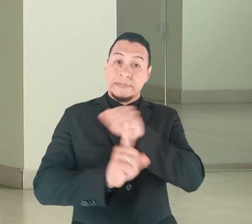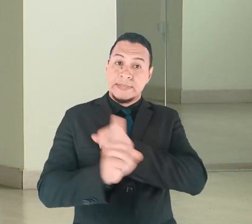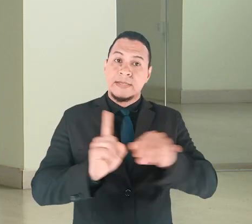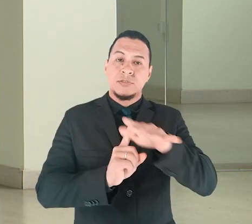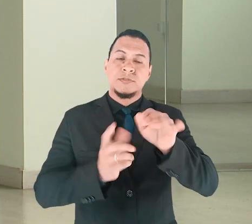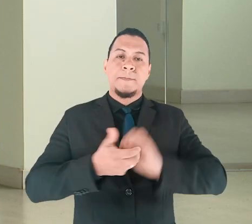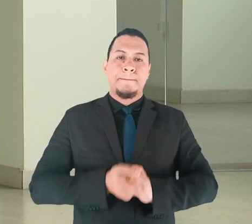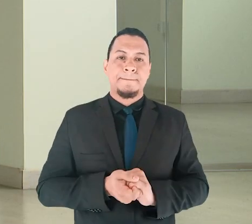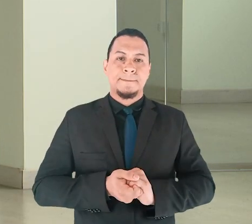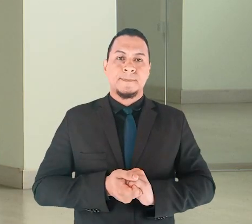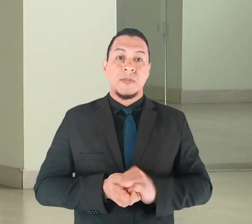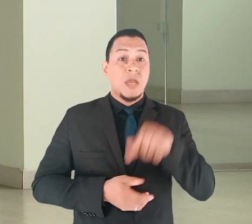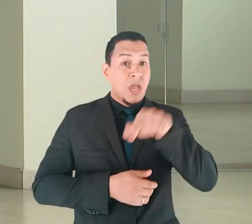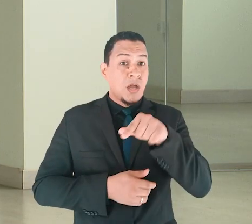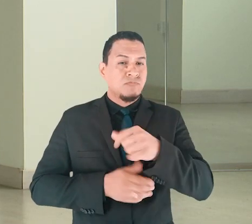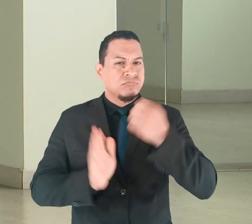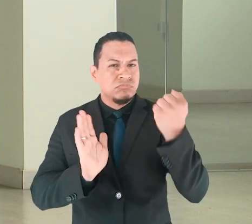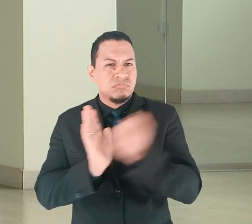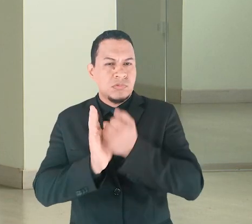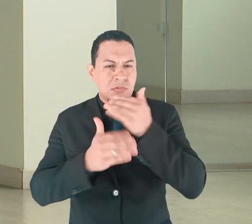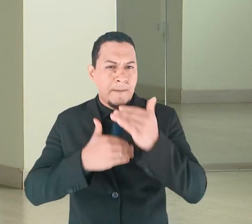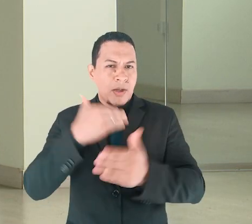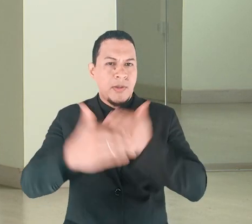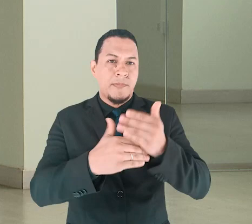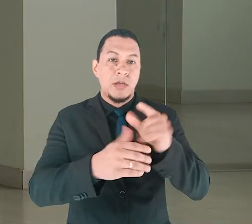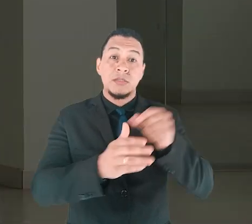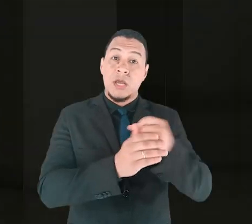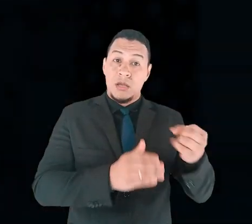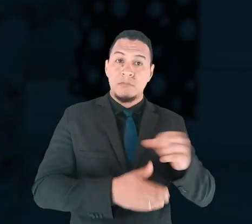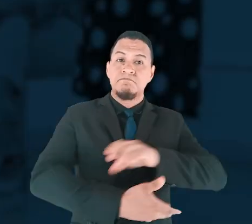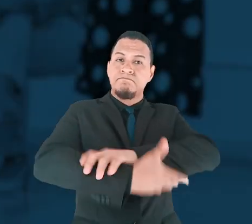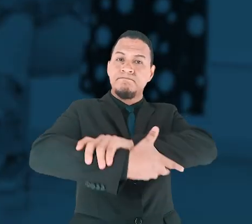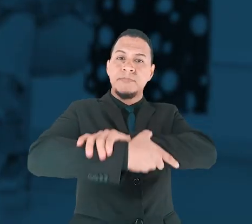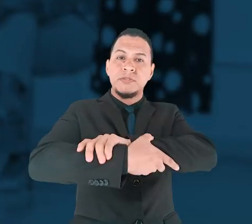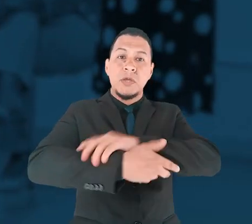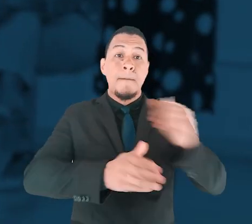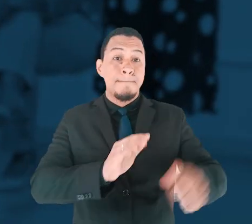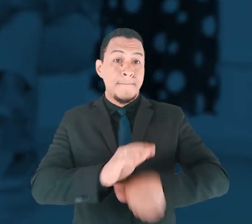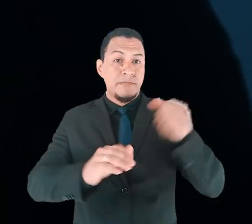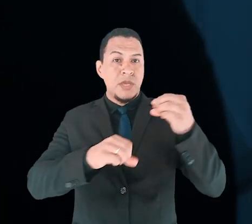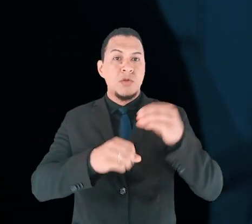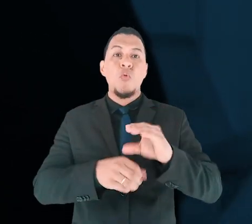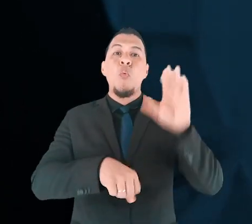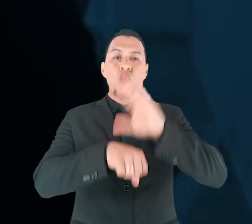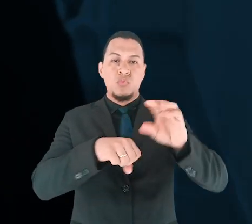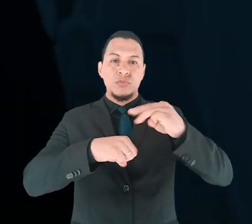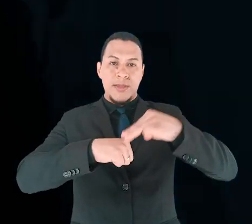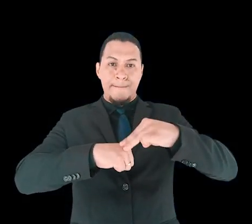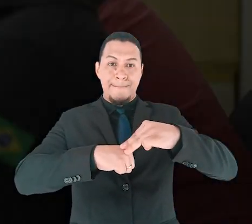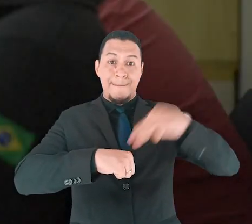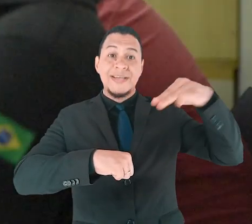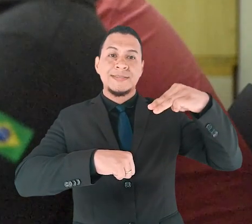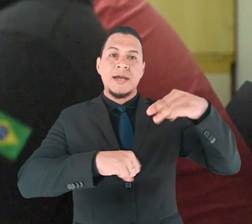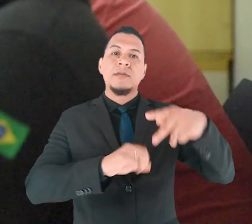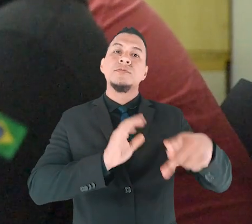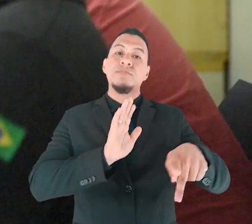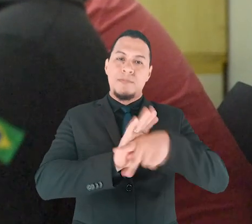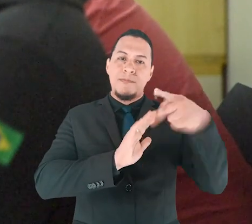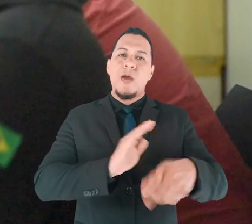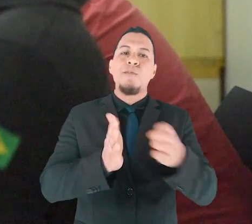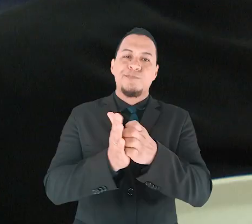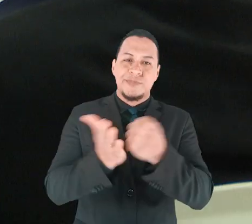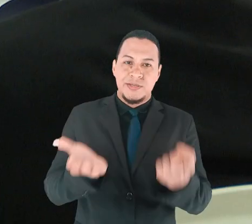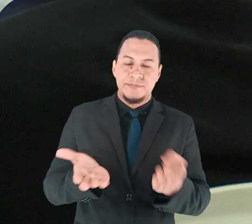novo e importante passo foi dado por meio da parceria, o primeiro curso de mestrado na EJUR. A Turma